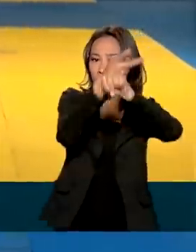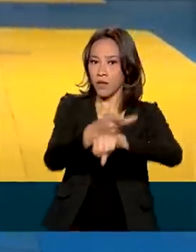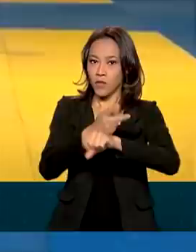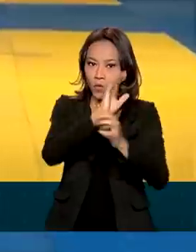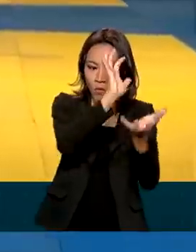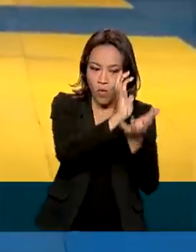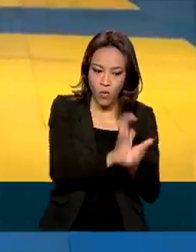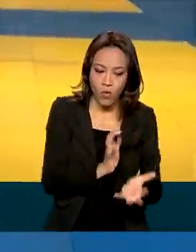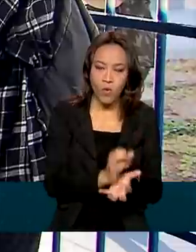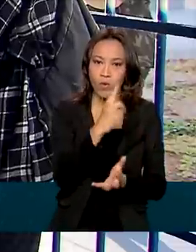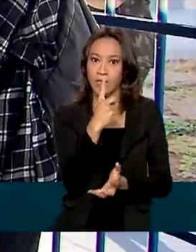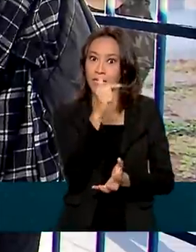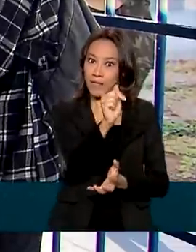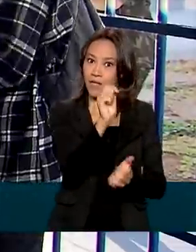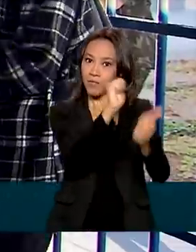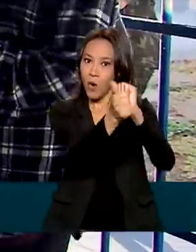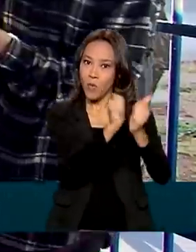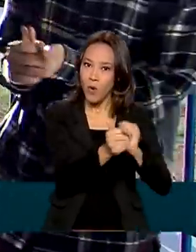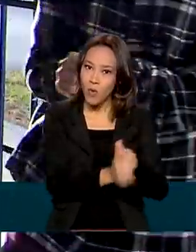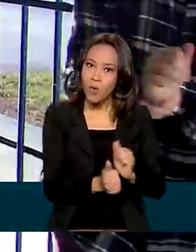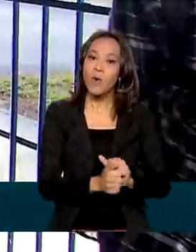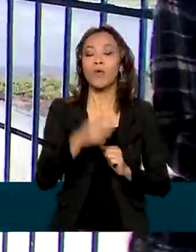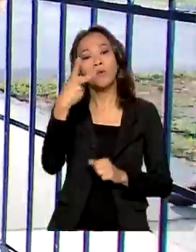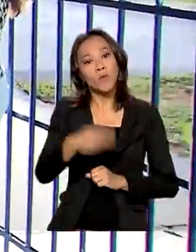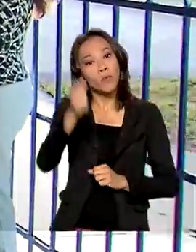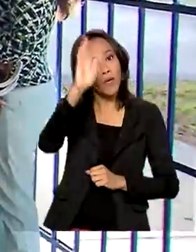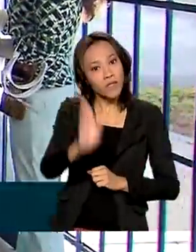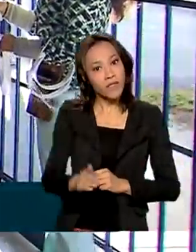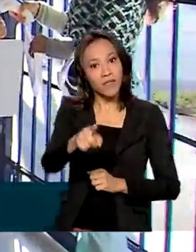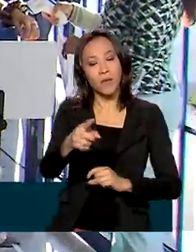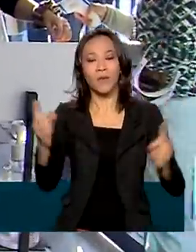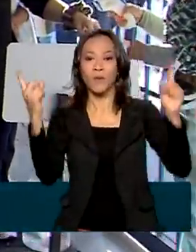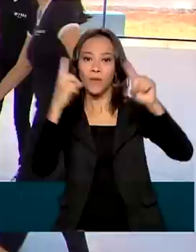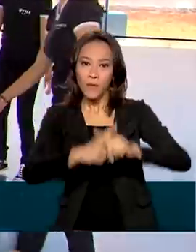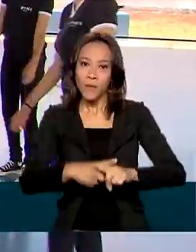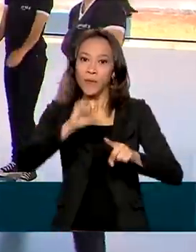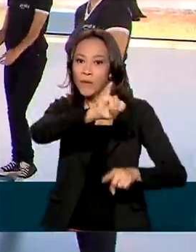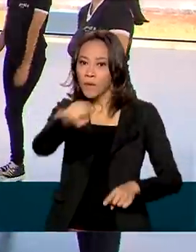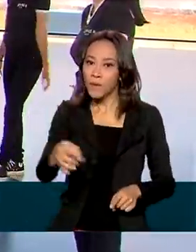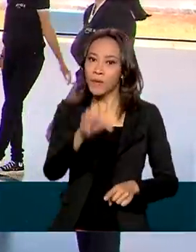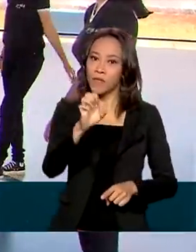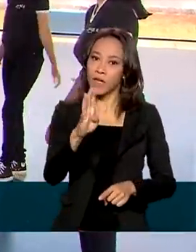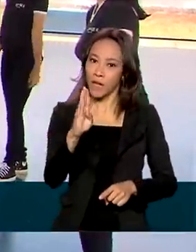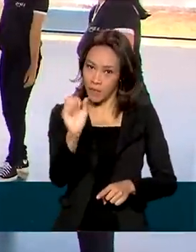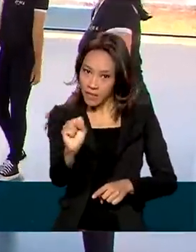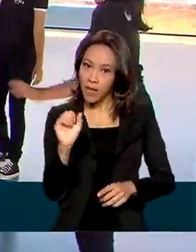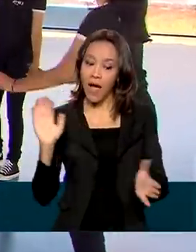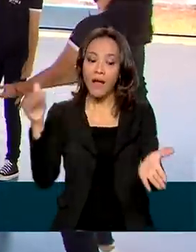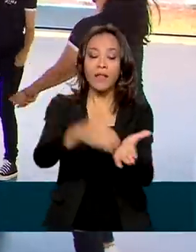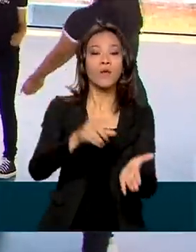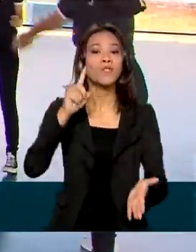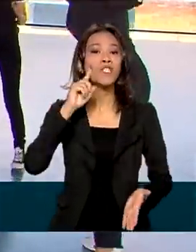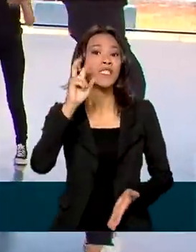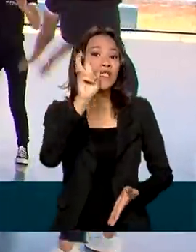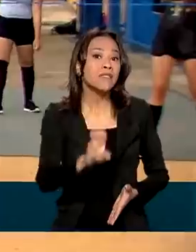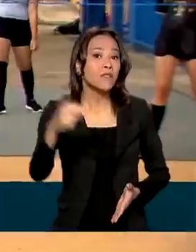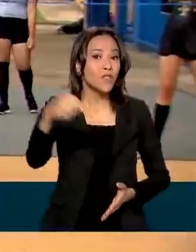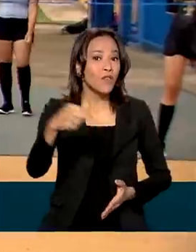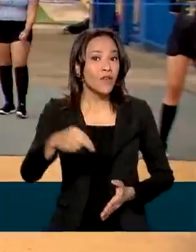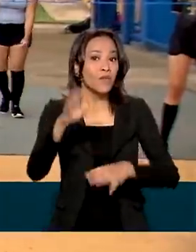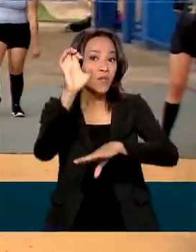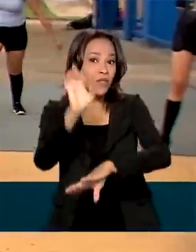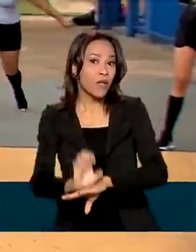modalidades. Os Jogos Escolares Brasileiros, os JEBS, vão até o dia 5 de novembro, no Rio de Janeiro.